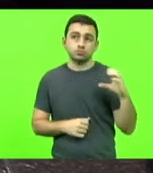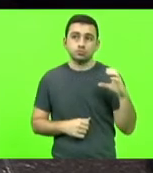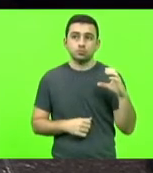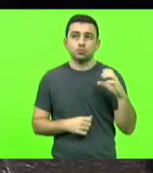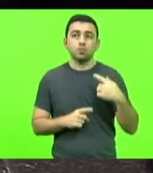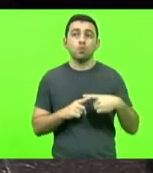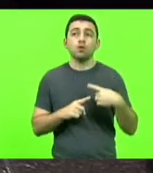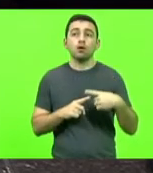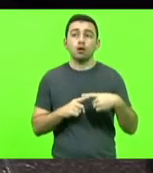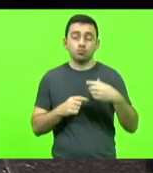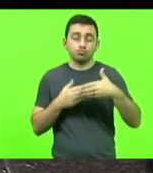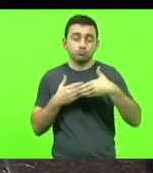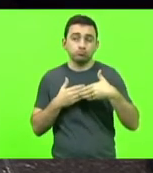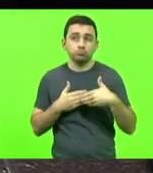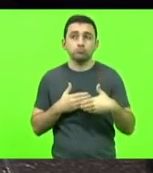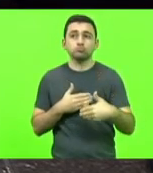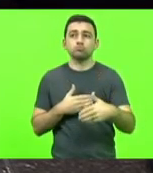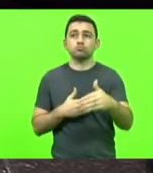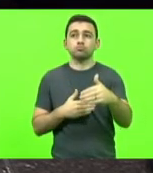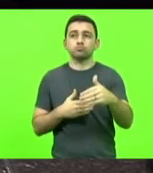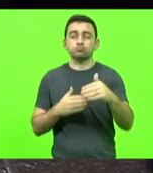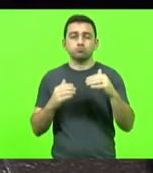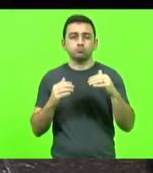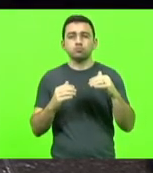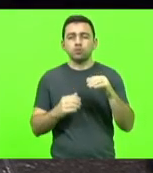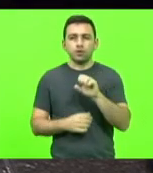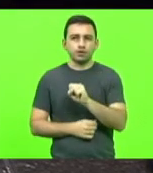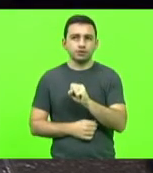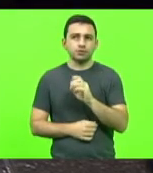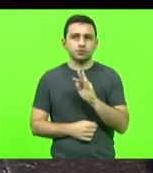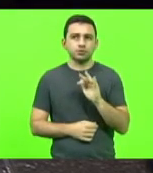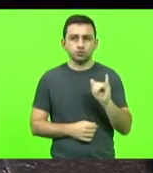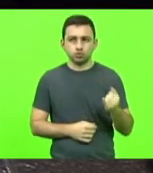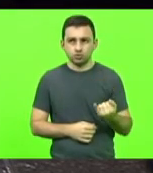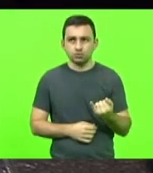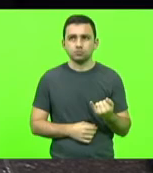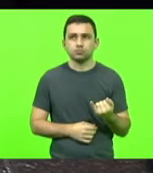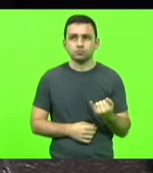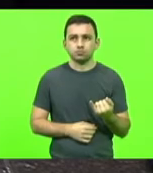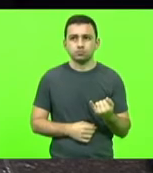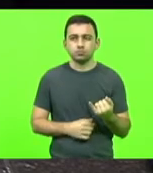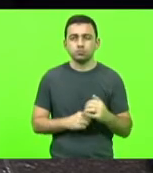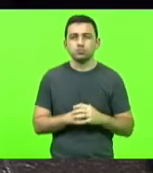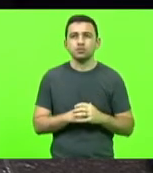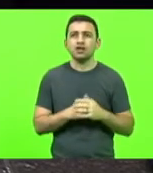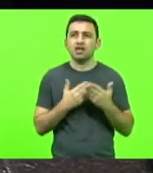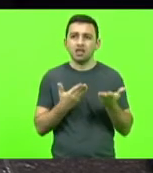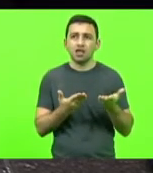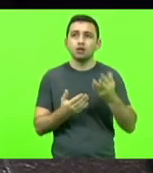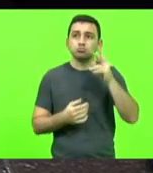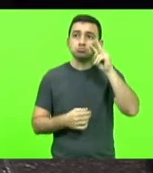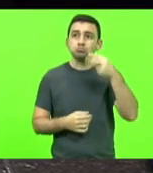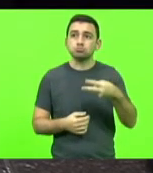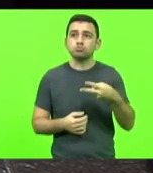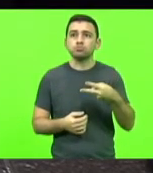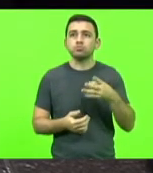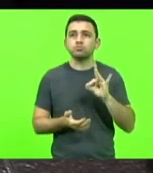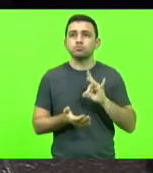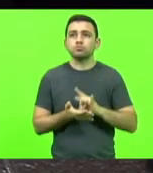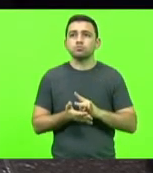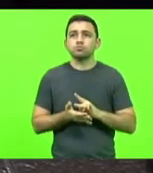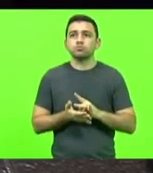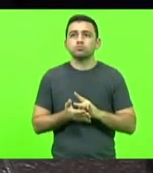que o o superior tribunal de justiça STJ reconheceu a